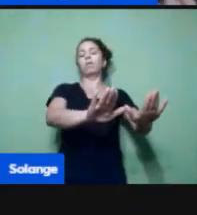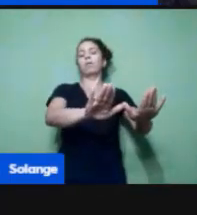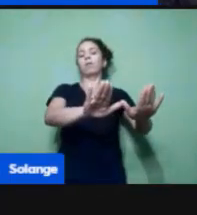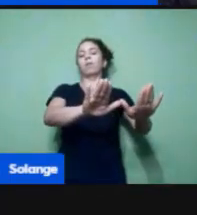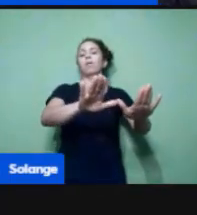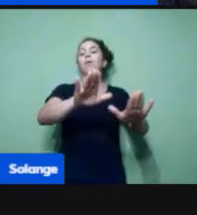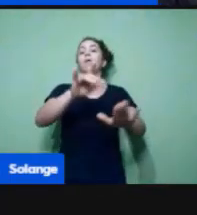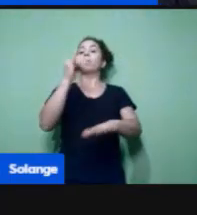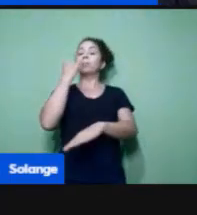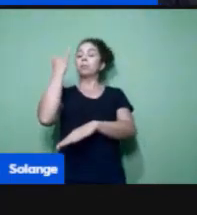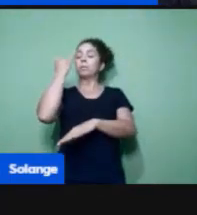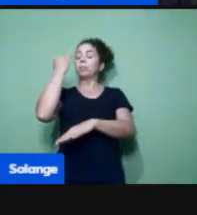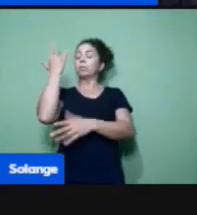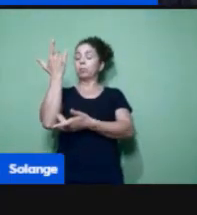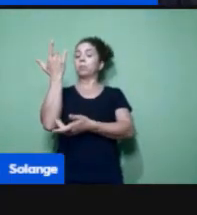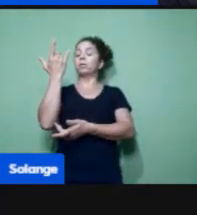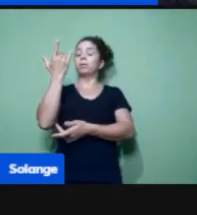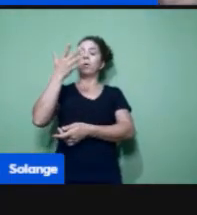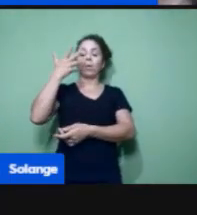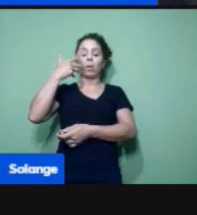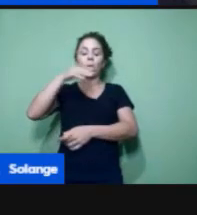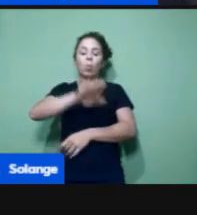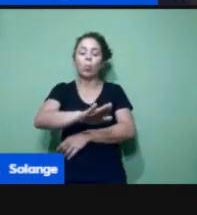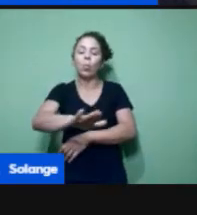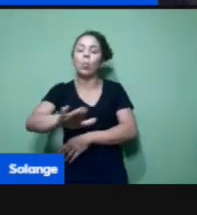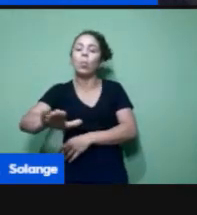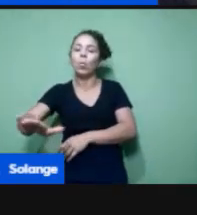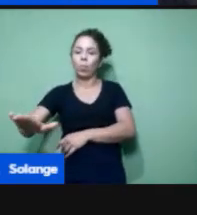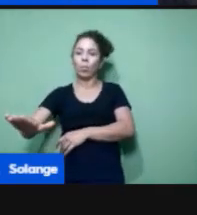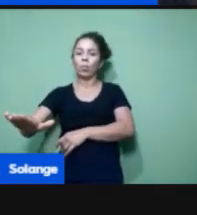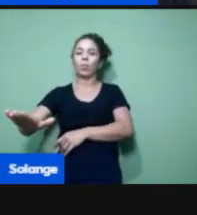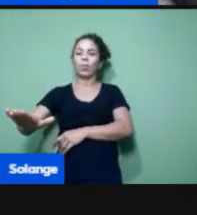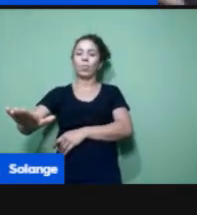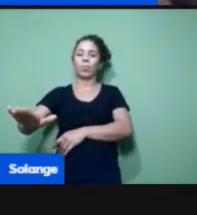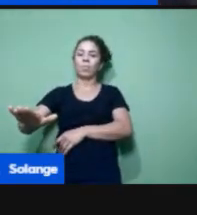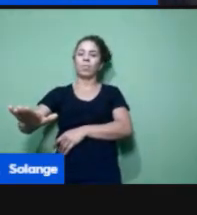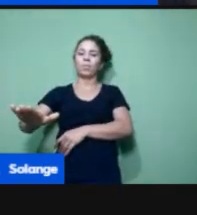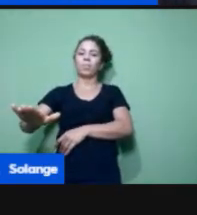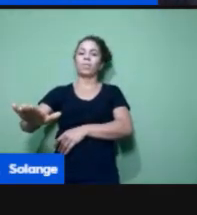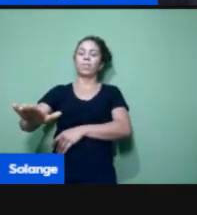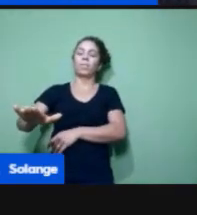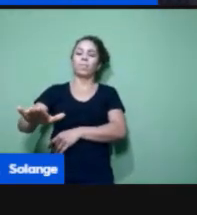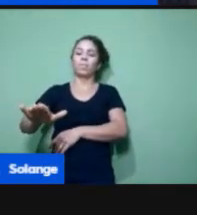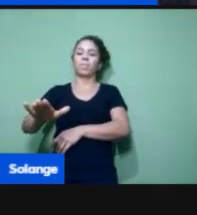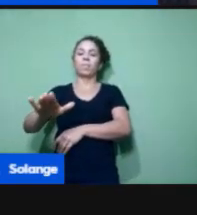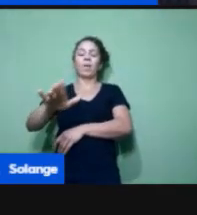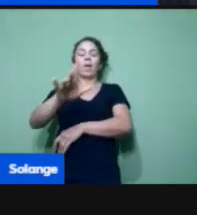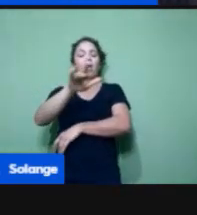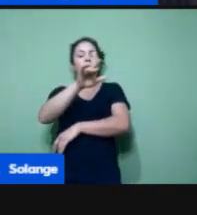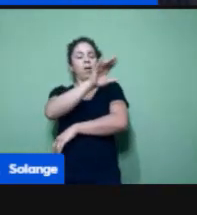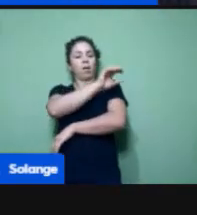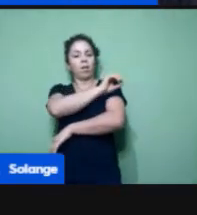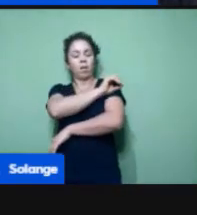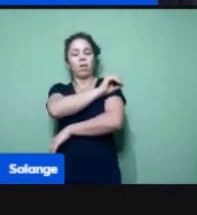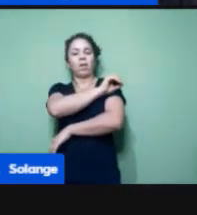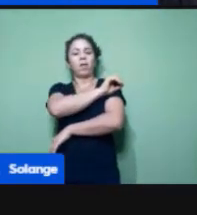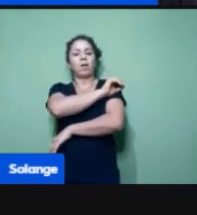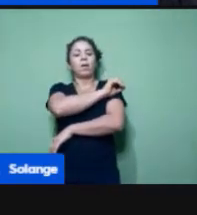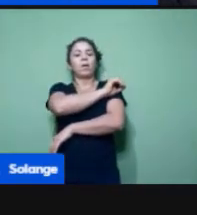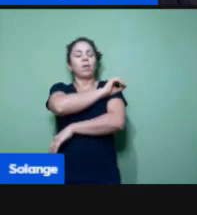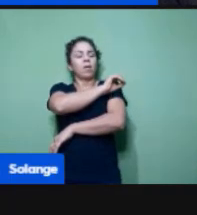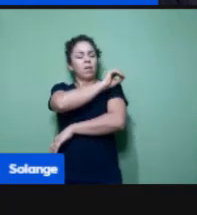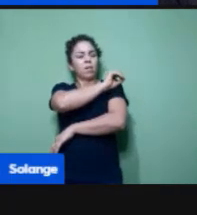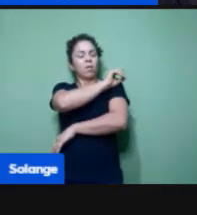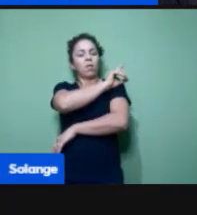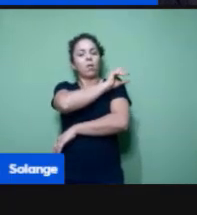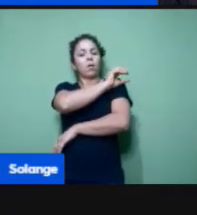mas os pequenos, a educação infantil e as séries iniciais do ensino fundamental, demarcar